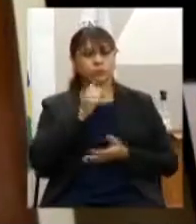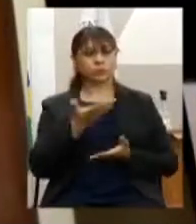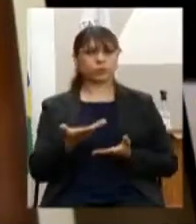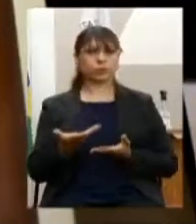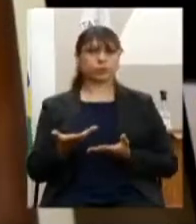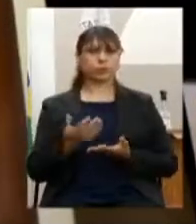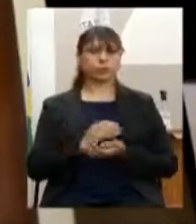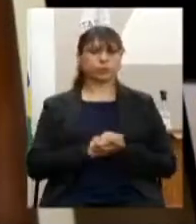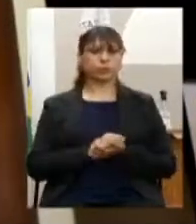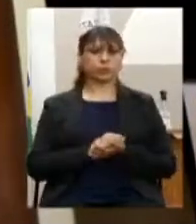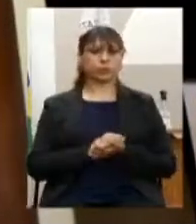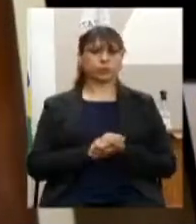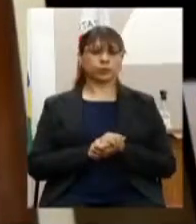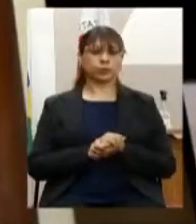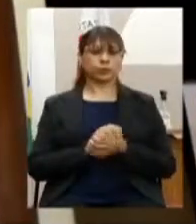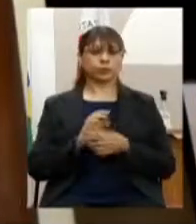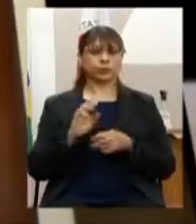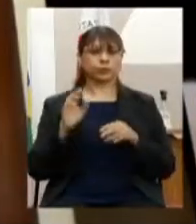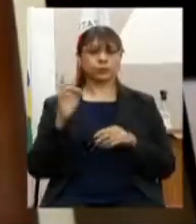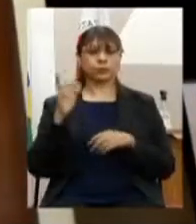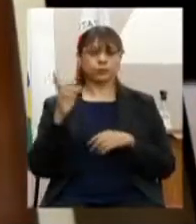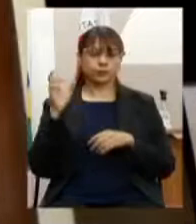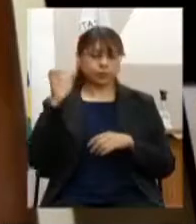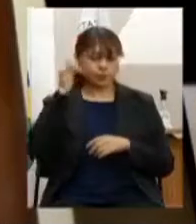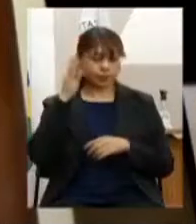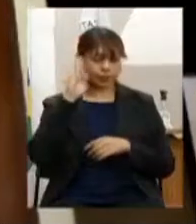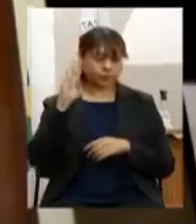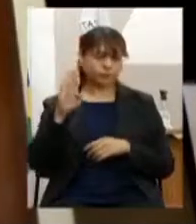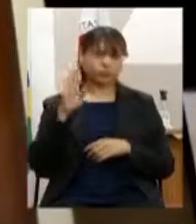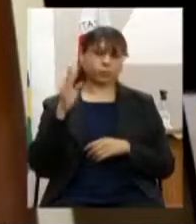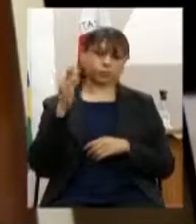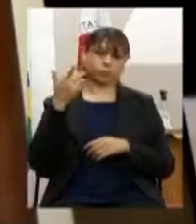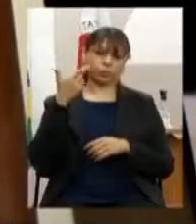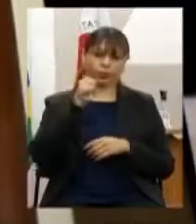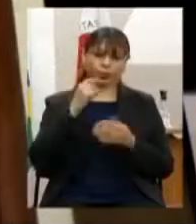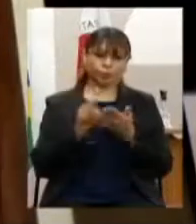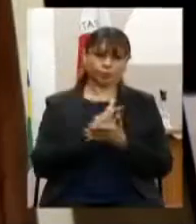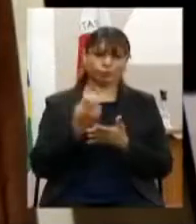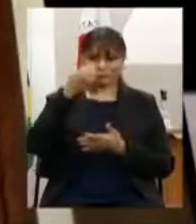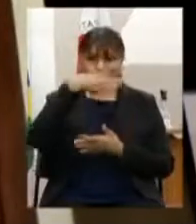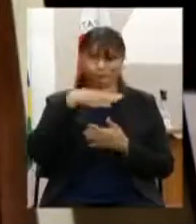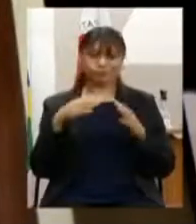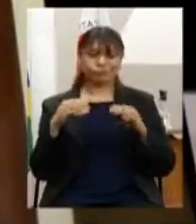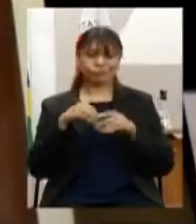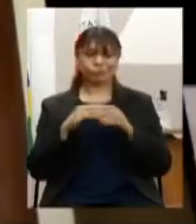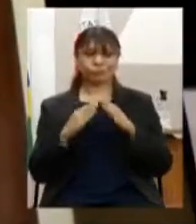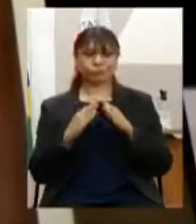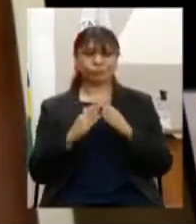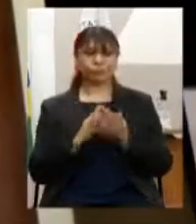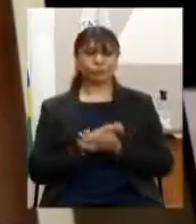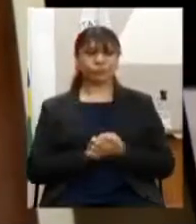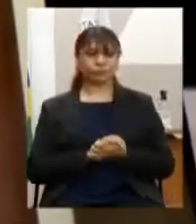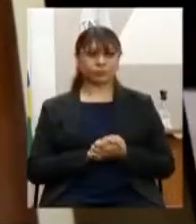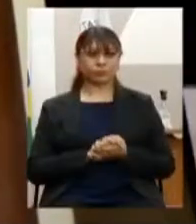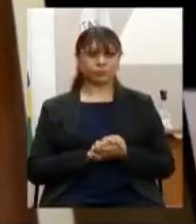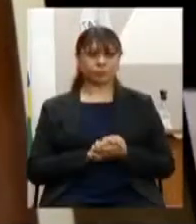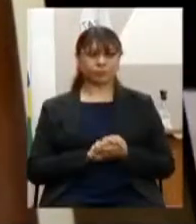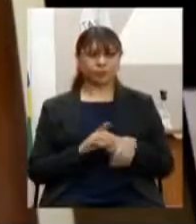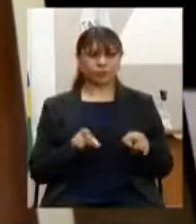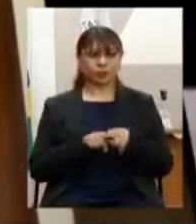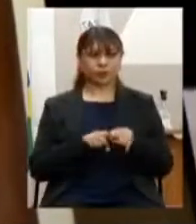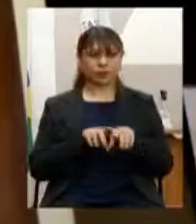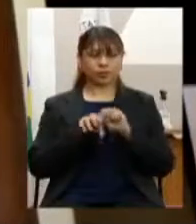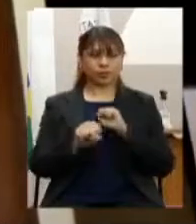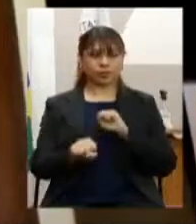encaminhamento relativos à mulher vítima de violência promover a capacitação dos servidores da polícia